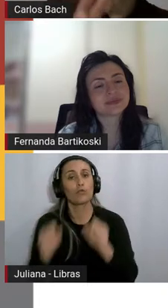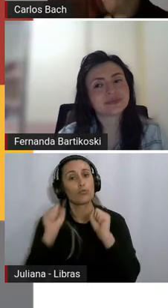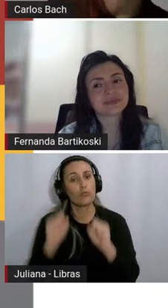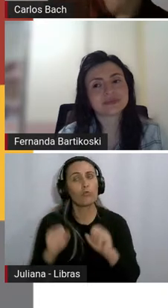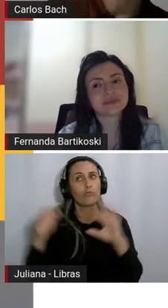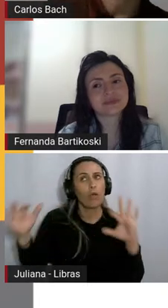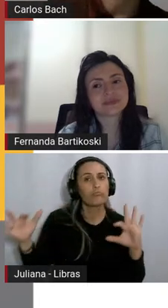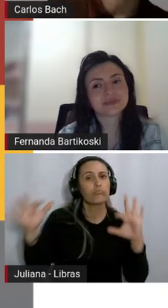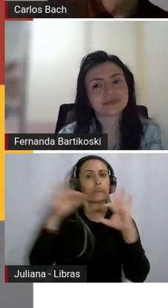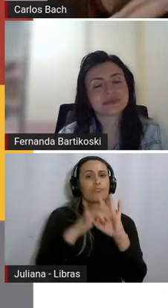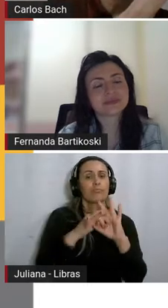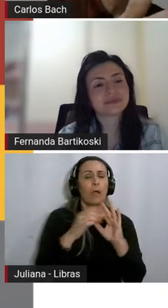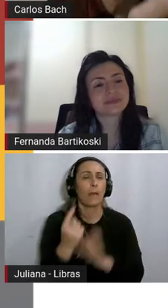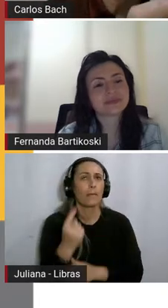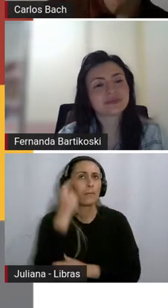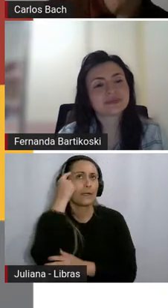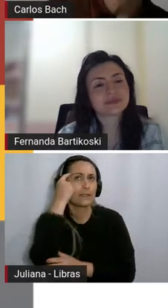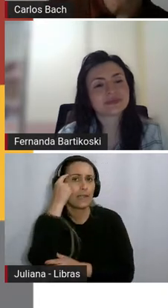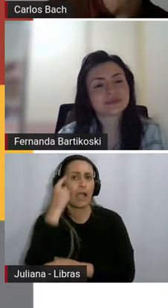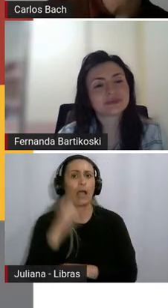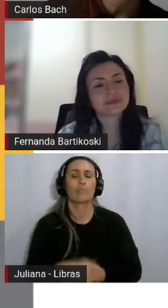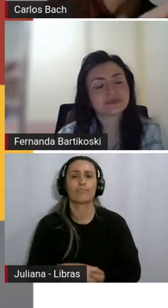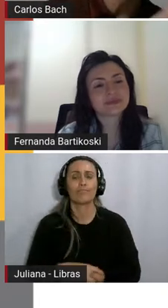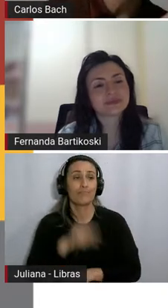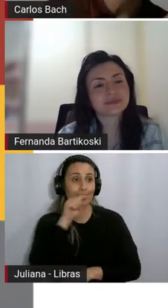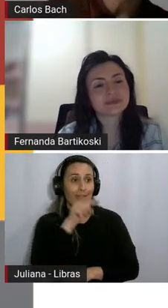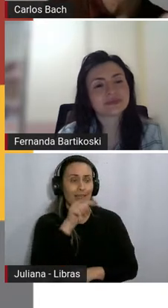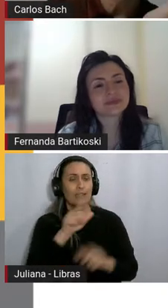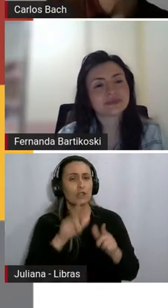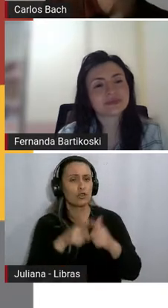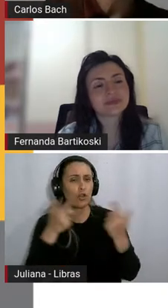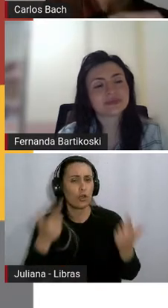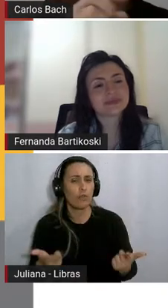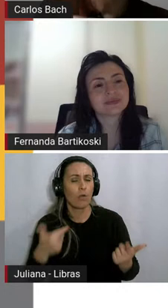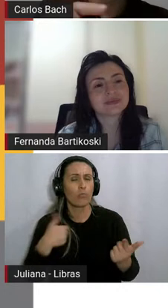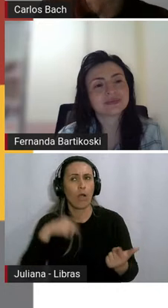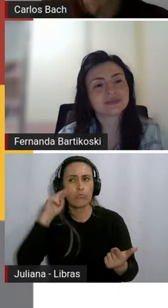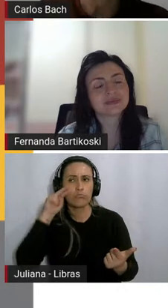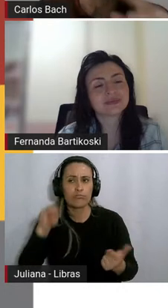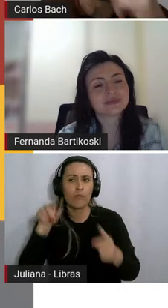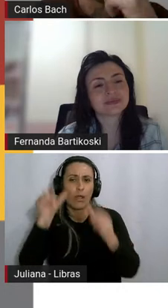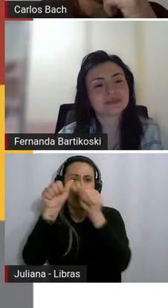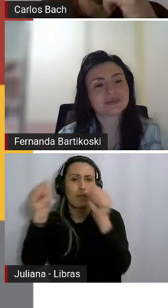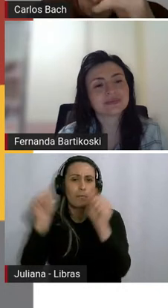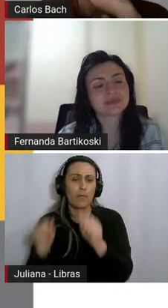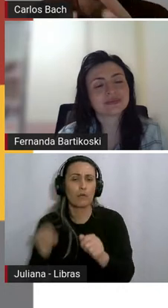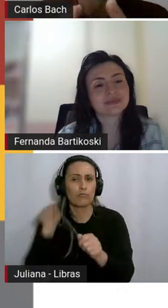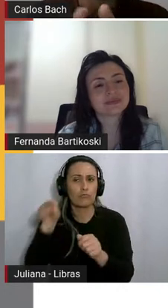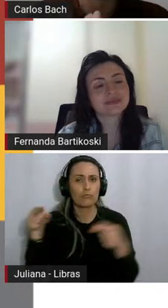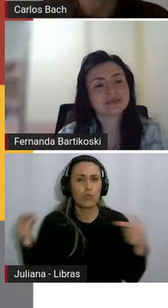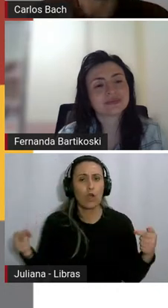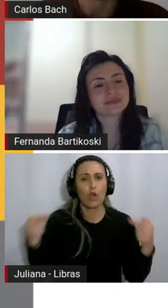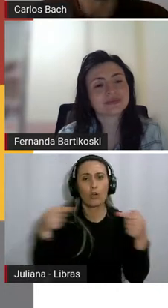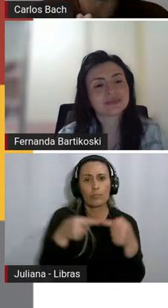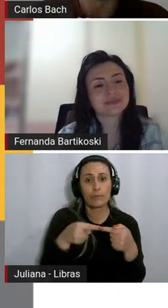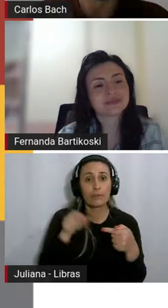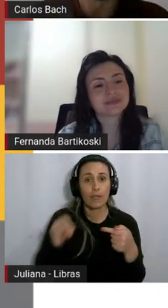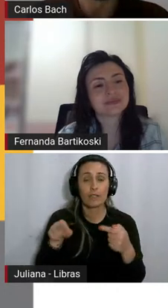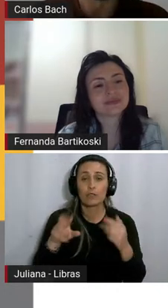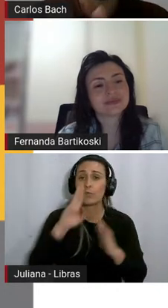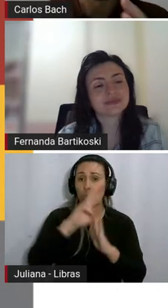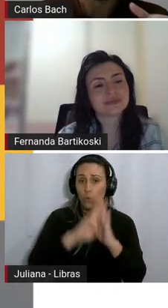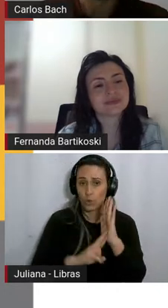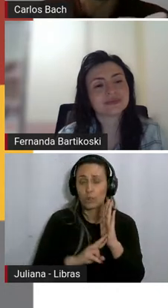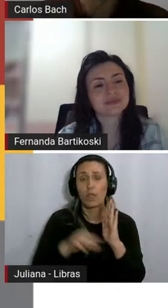ah para o título a notícia de jornal eu vou associar a essa imagem e lá dentro do roteiro professores